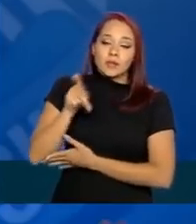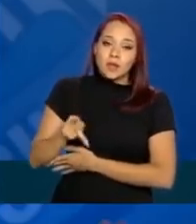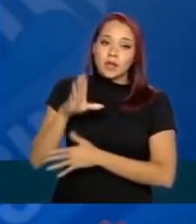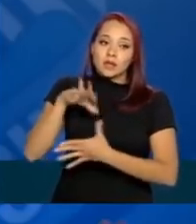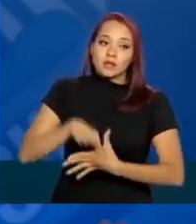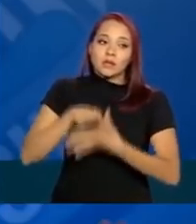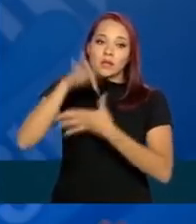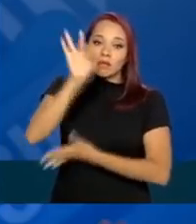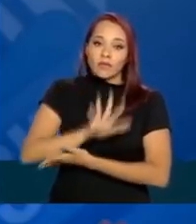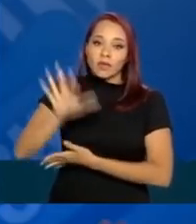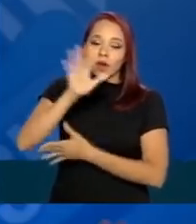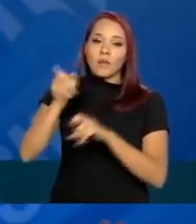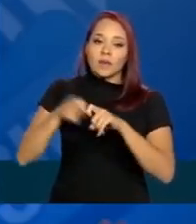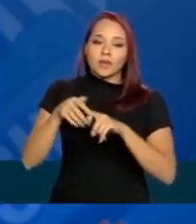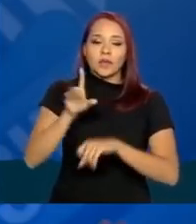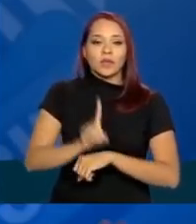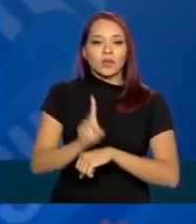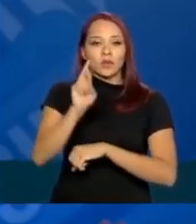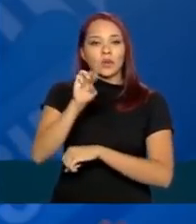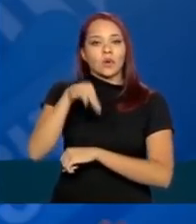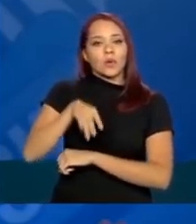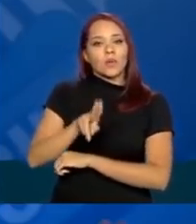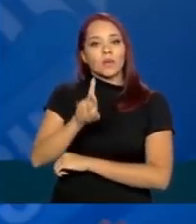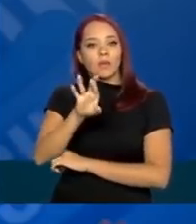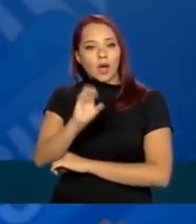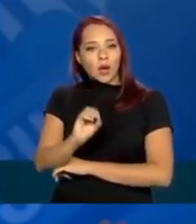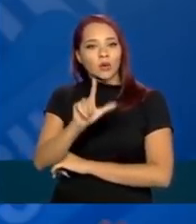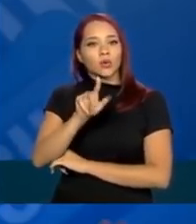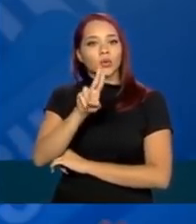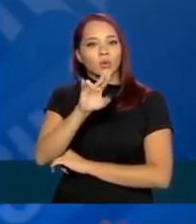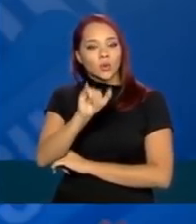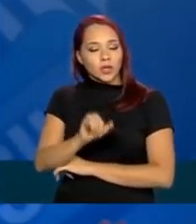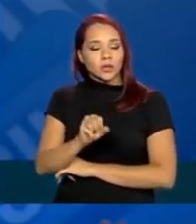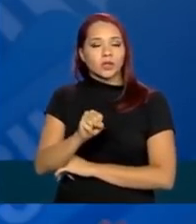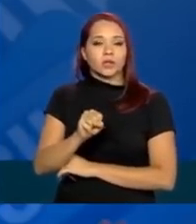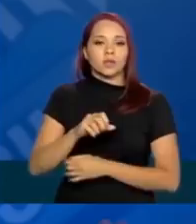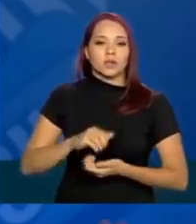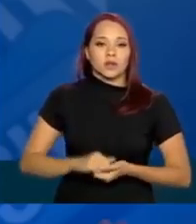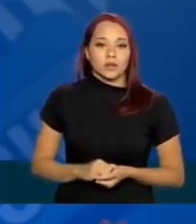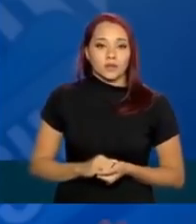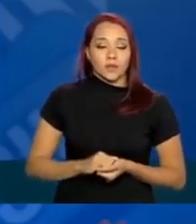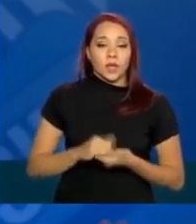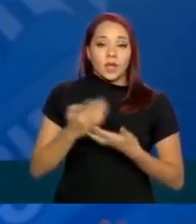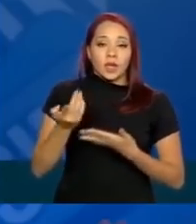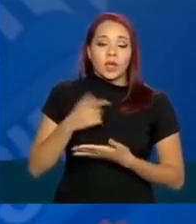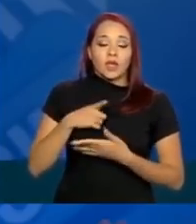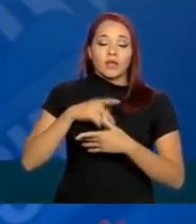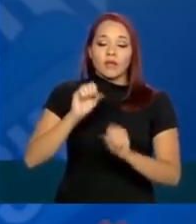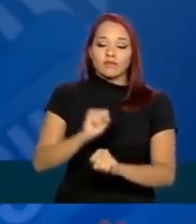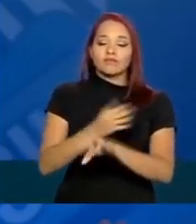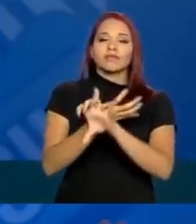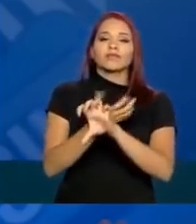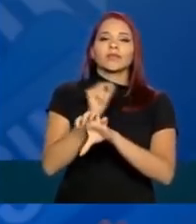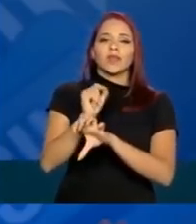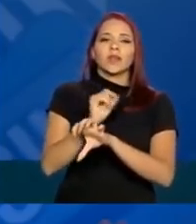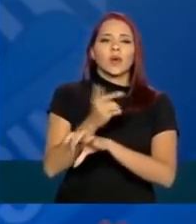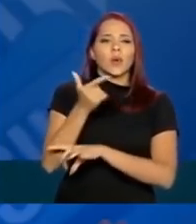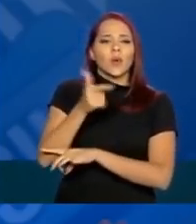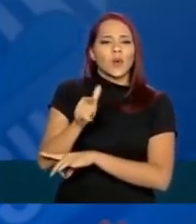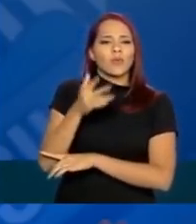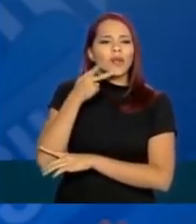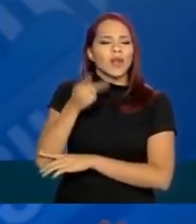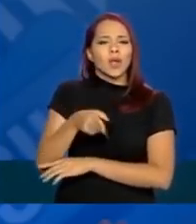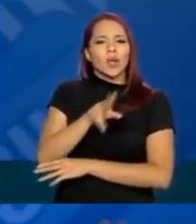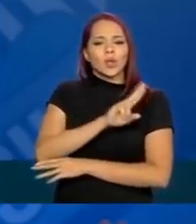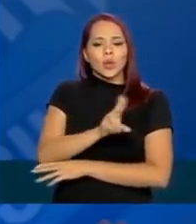Federal de Medicina, doutor Mauro Luiz de Brito Ribeiro, presente na videoconferência. Outro dia falei